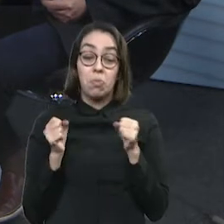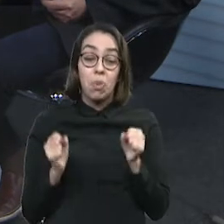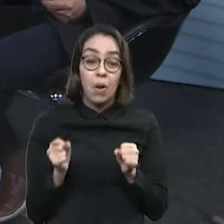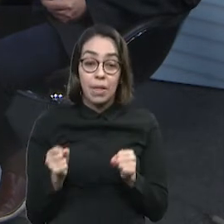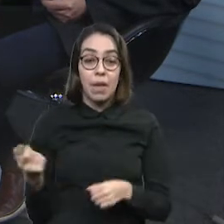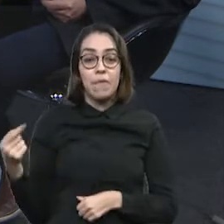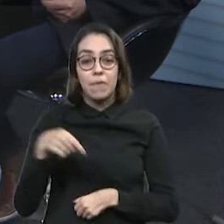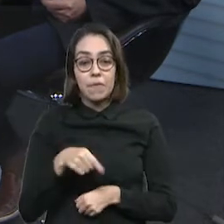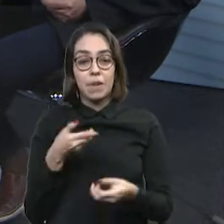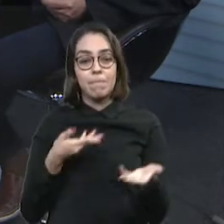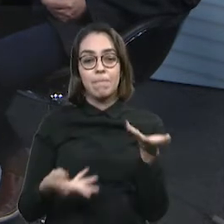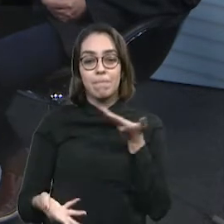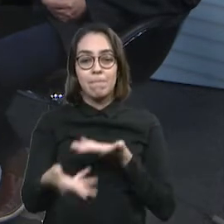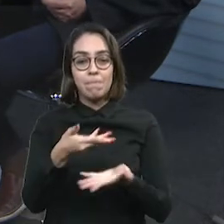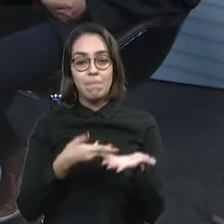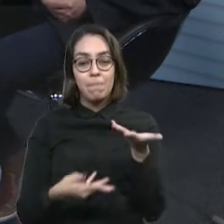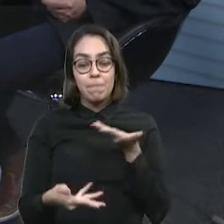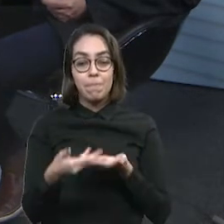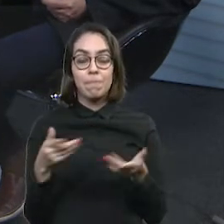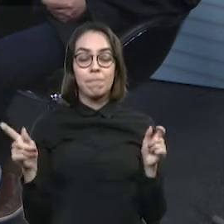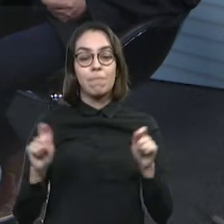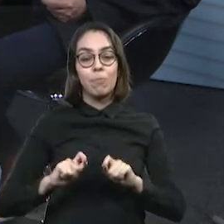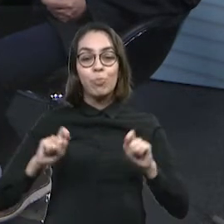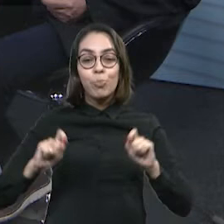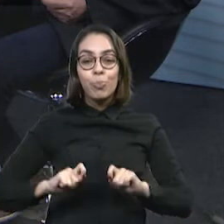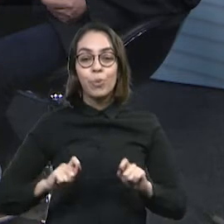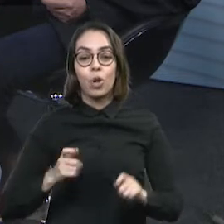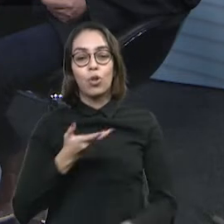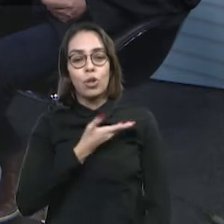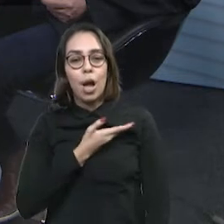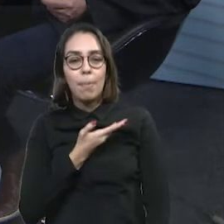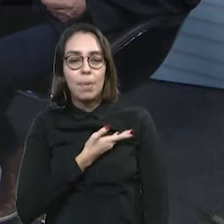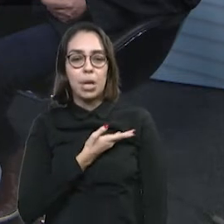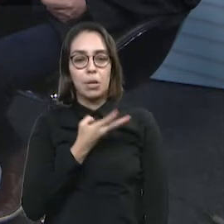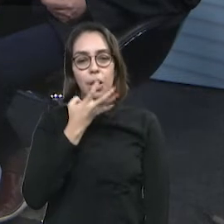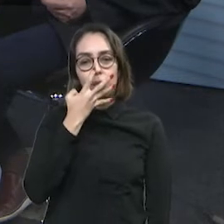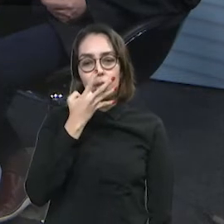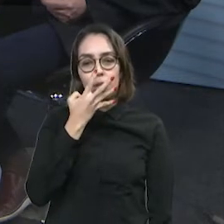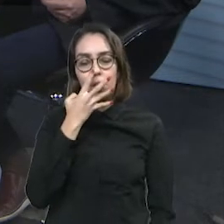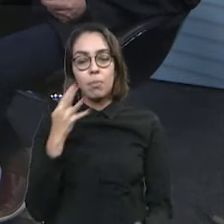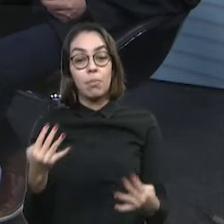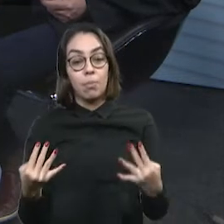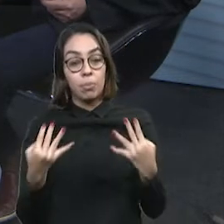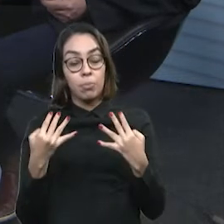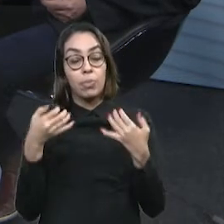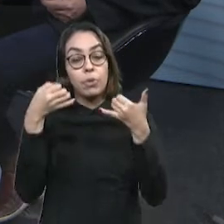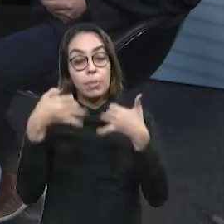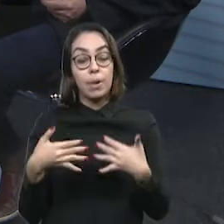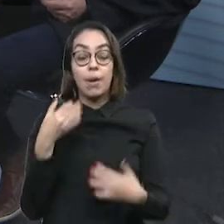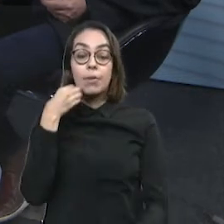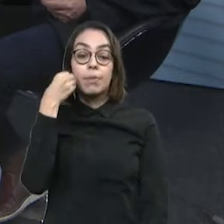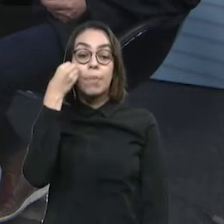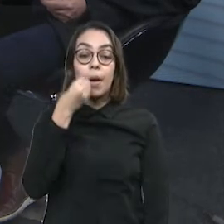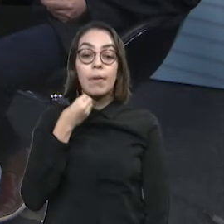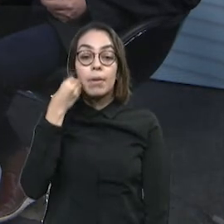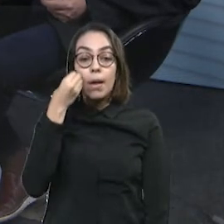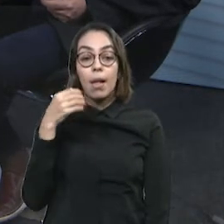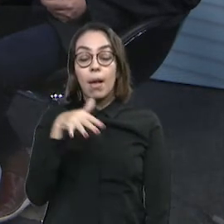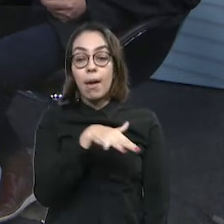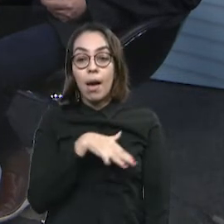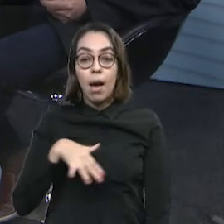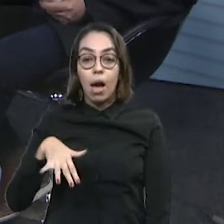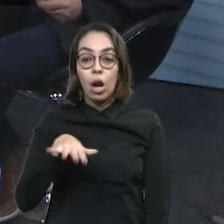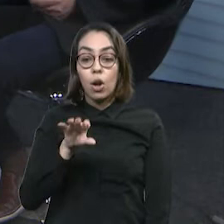com quem está nos ouvindo e com você e com todos os nossos amigos aí, telespectadores, sobre experiências desse mundo tributário. Oito mil bares e